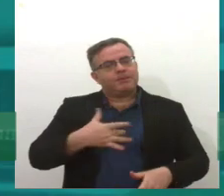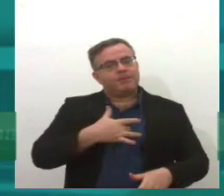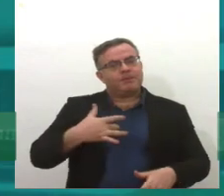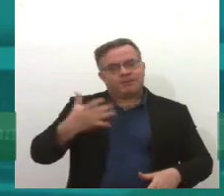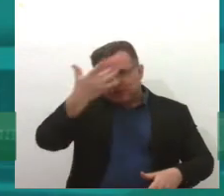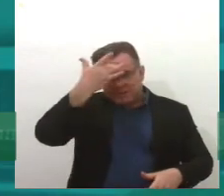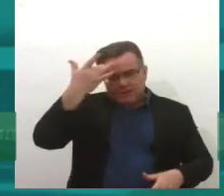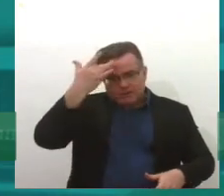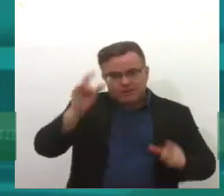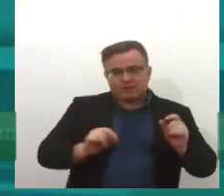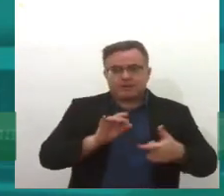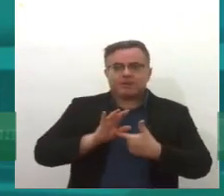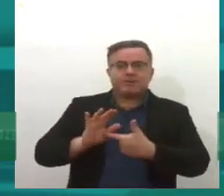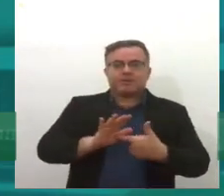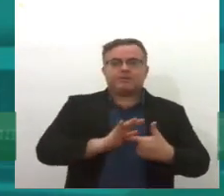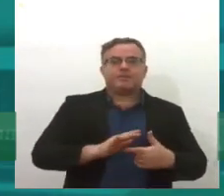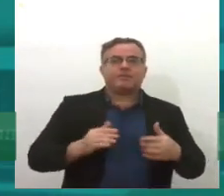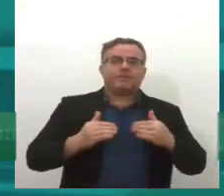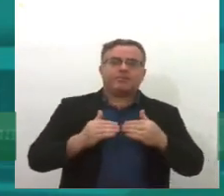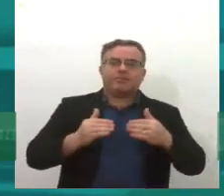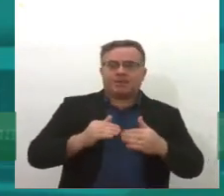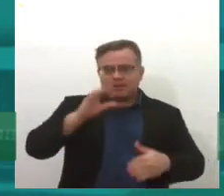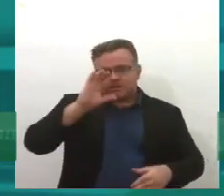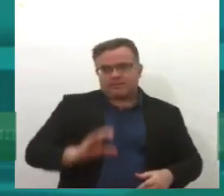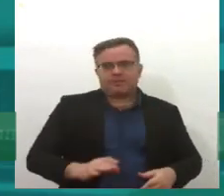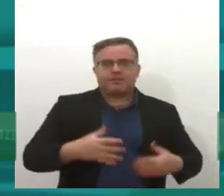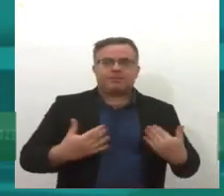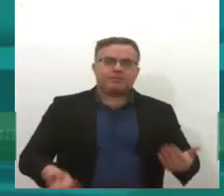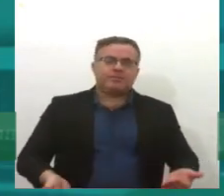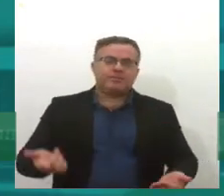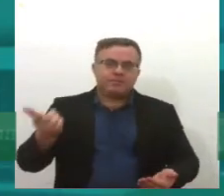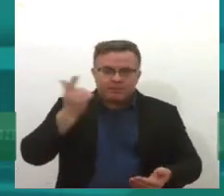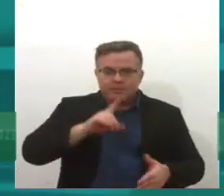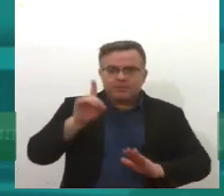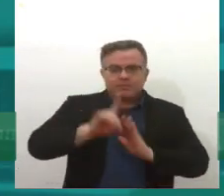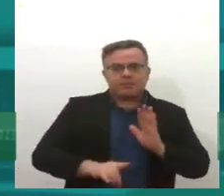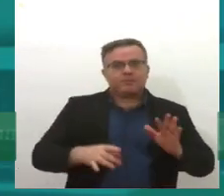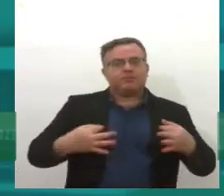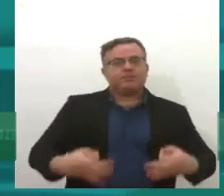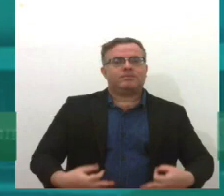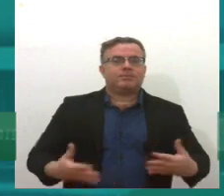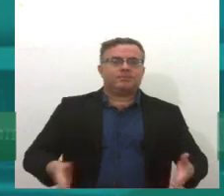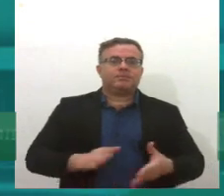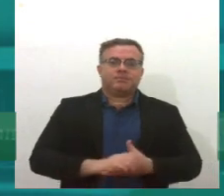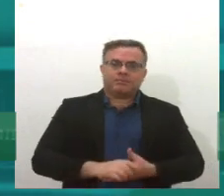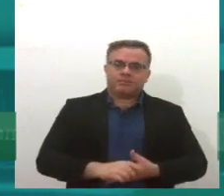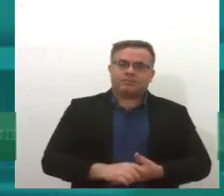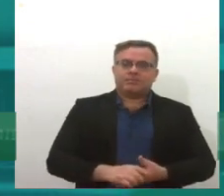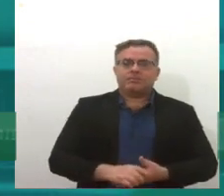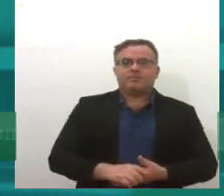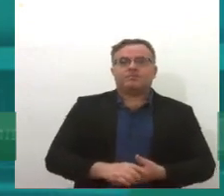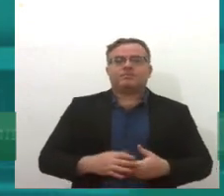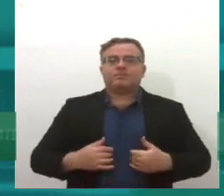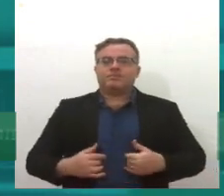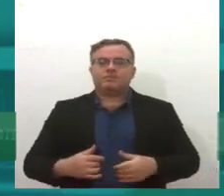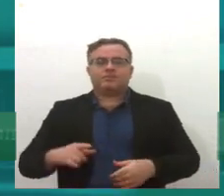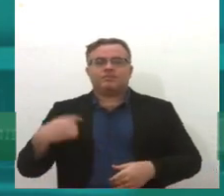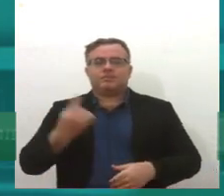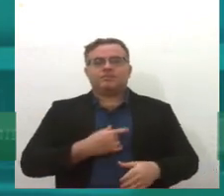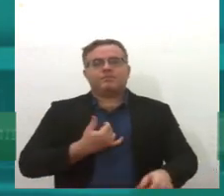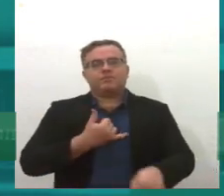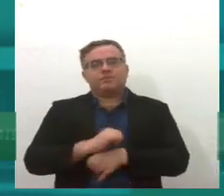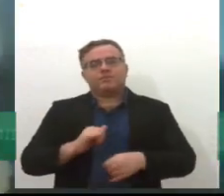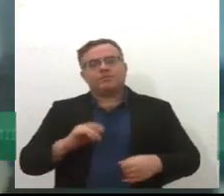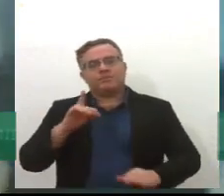com processos de cidadania, saúde mental tem a ver com garantias de direitos. Não dá para você negar direitos